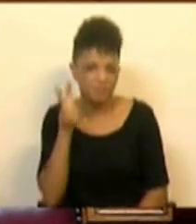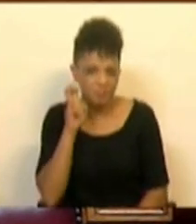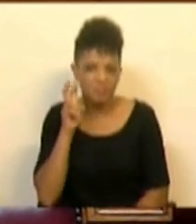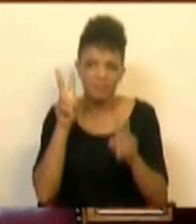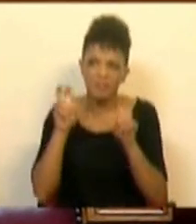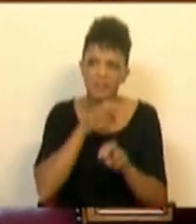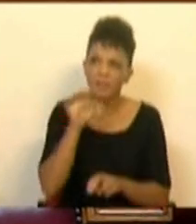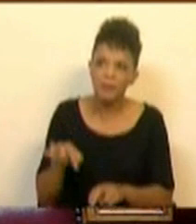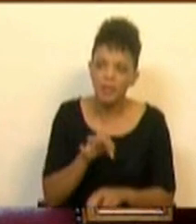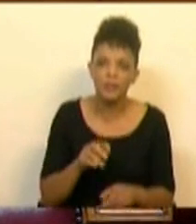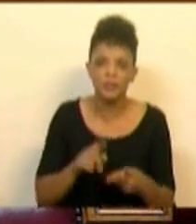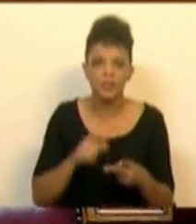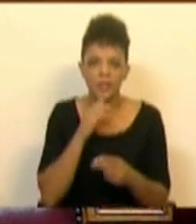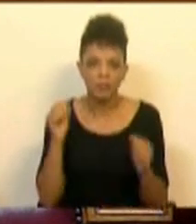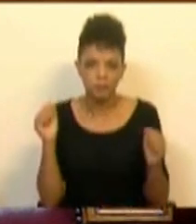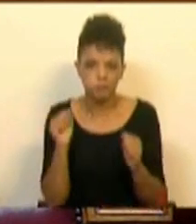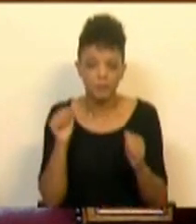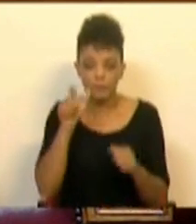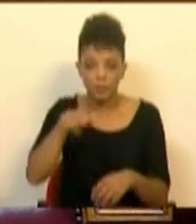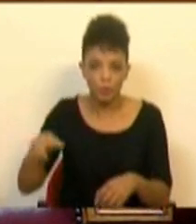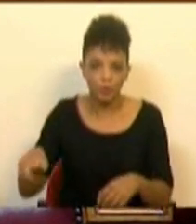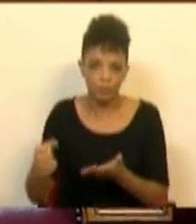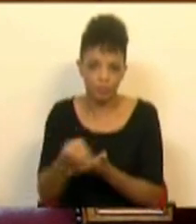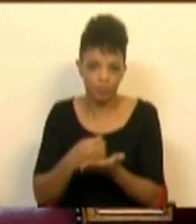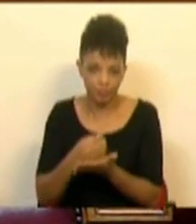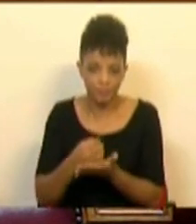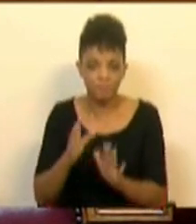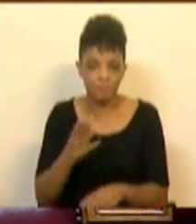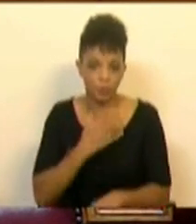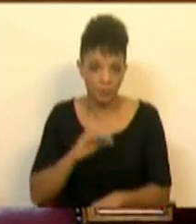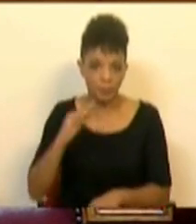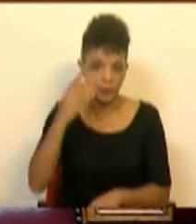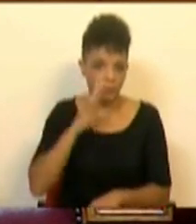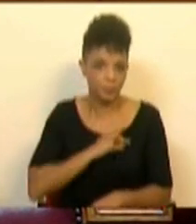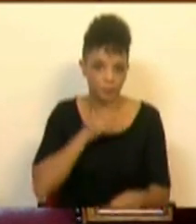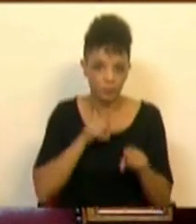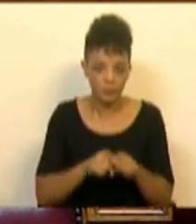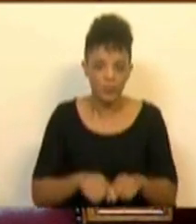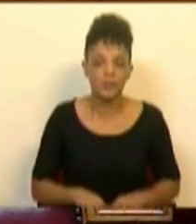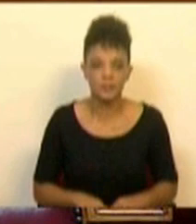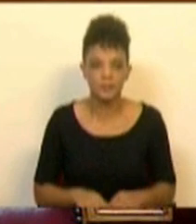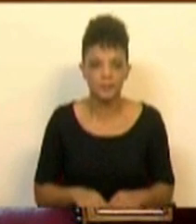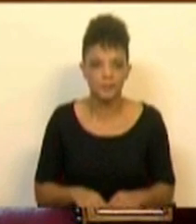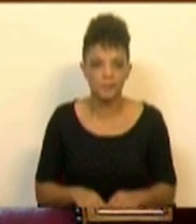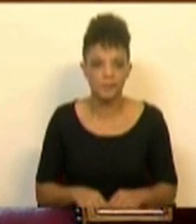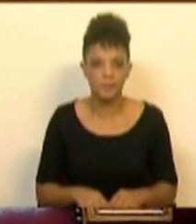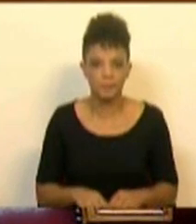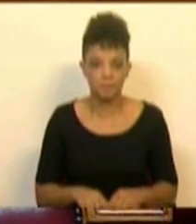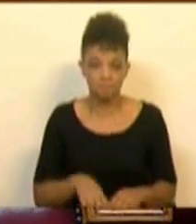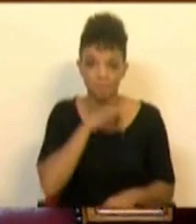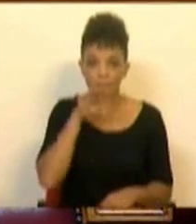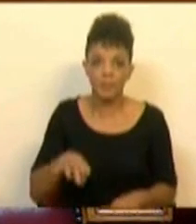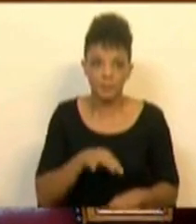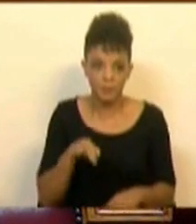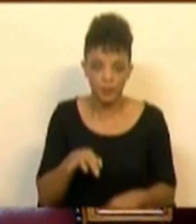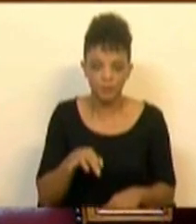sobre famílias e sobre o inverno demográfico. E gostaria, em primeiro lugar, Sra. Deputada, de lhe dizer que as